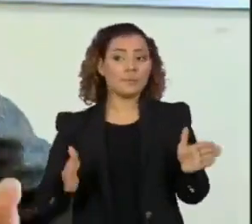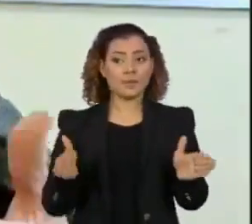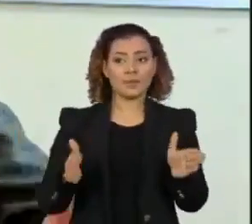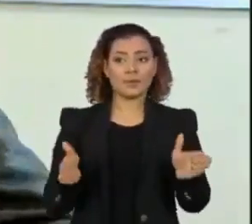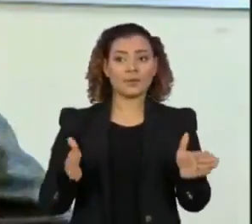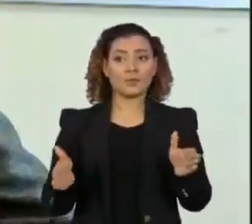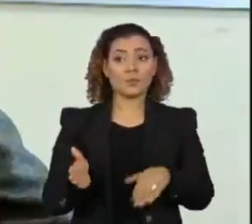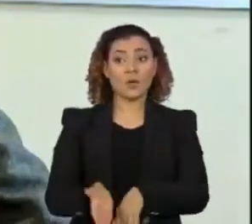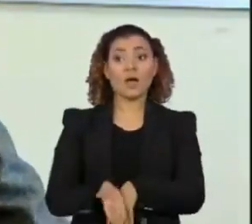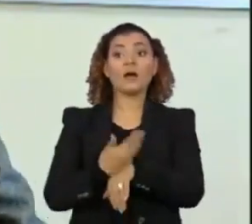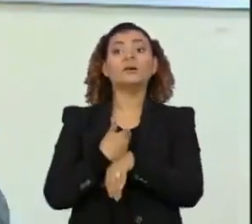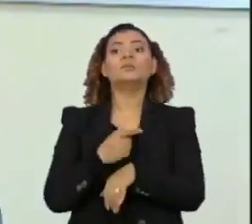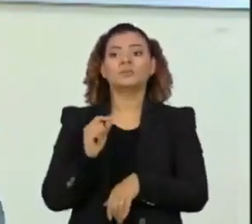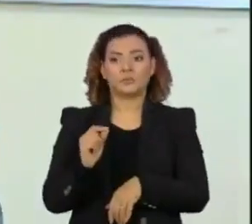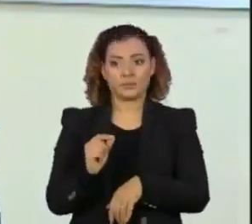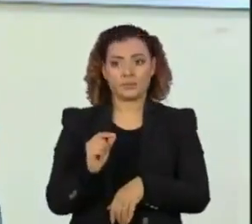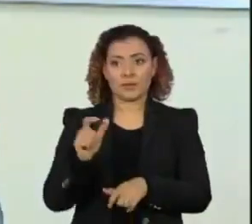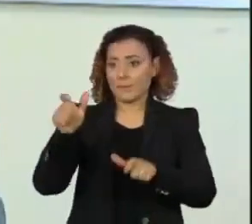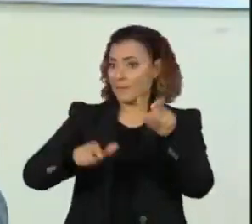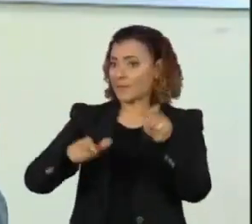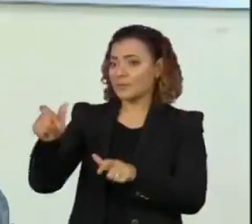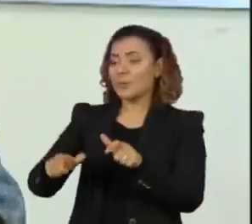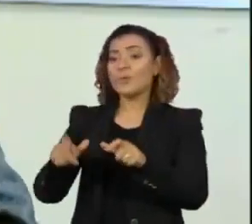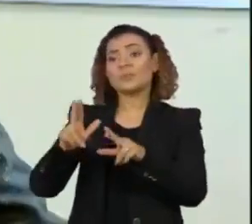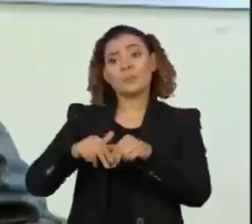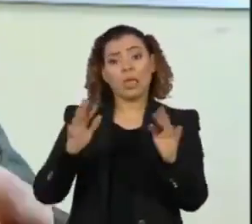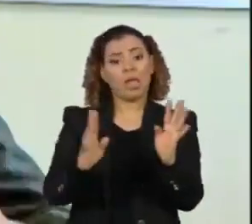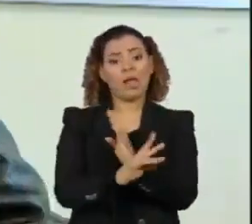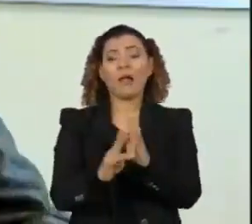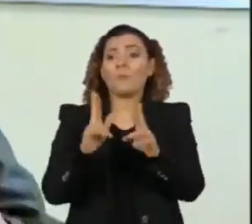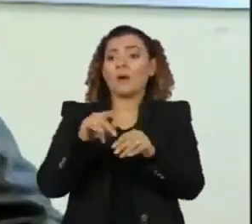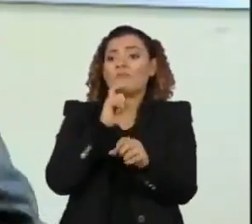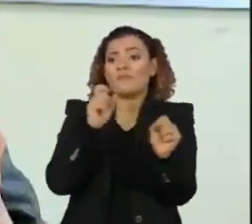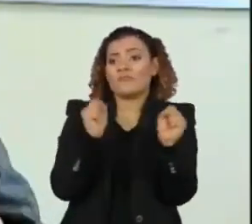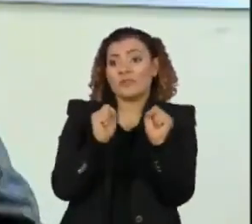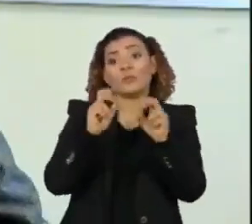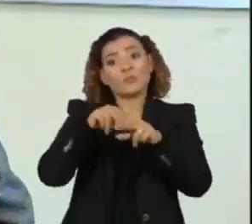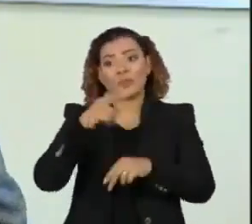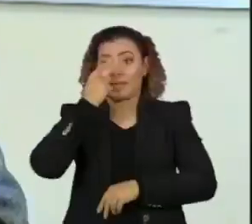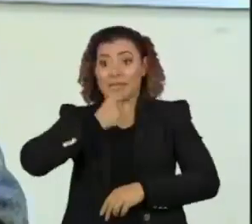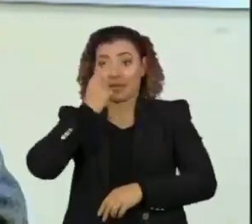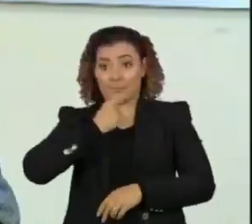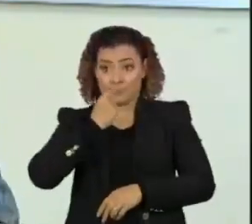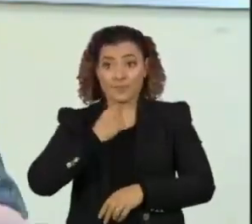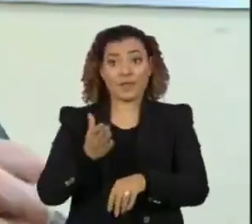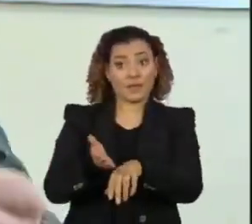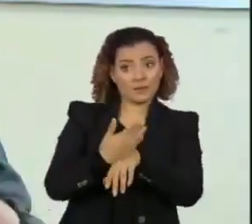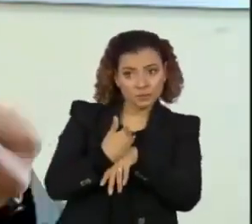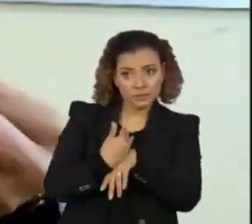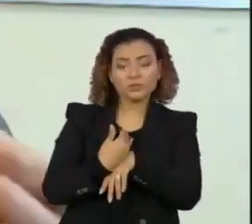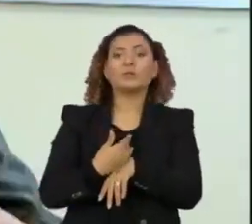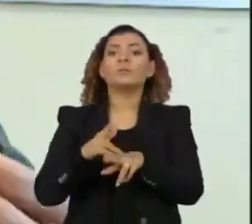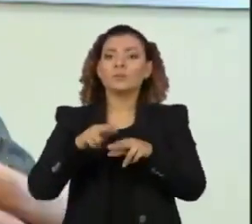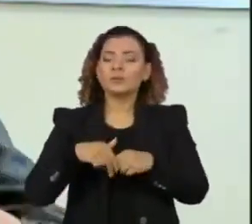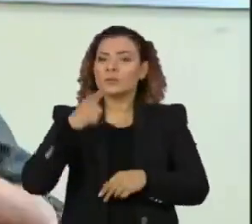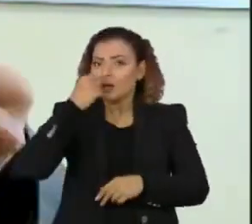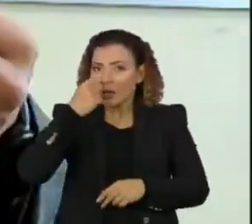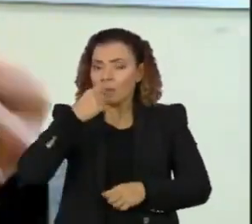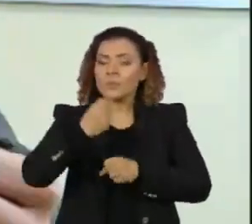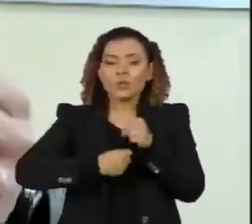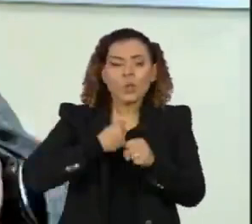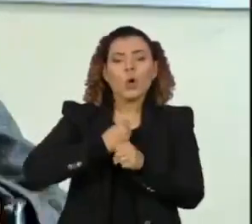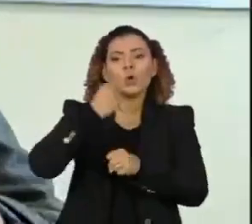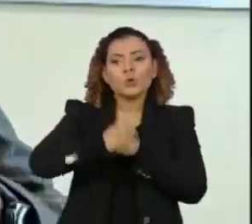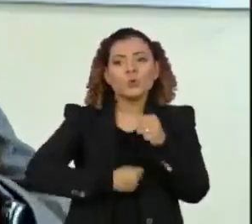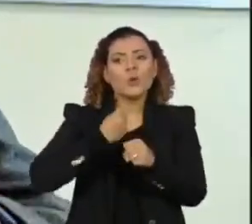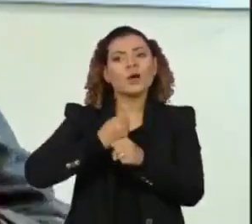em que a gente antecipa a circulação do vírus influenza, ele tem esse comportamento que a gente chama de sazonal, ou seja,